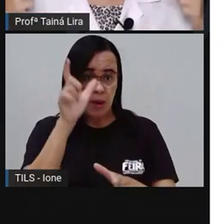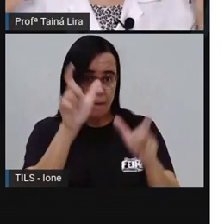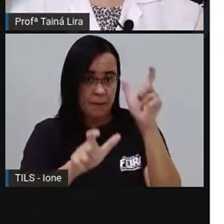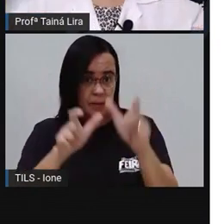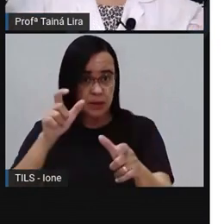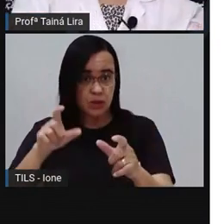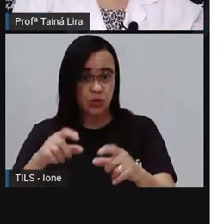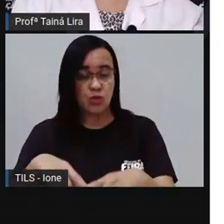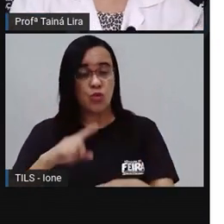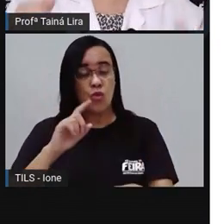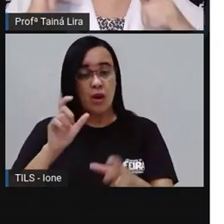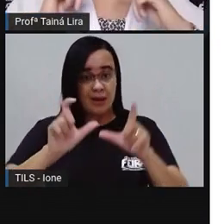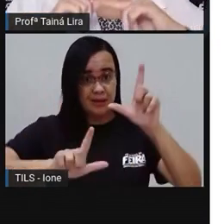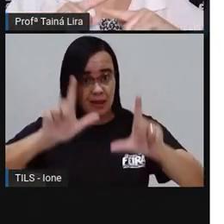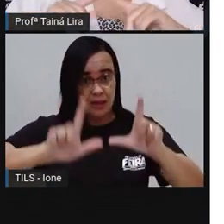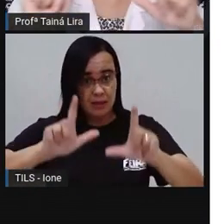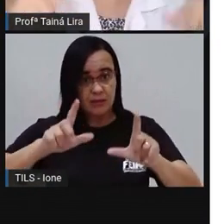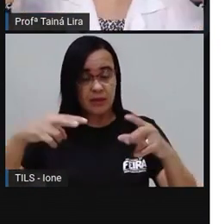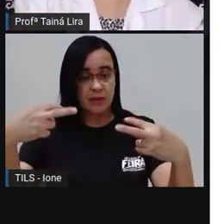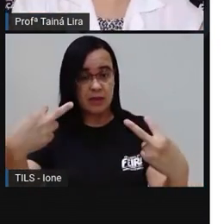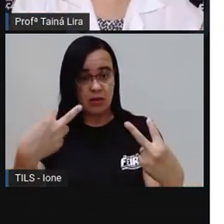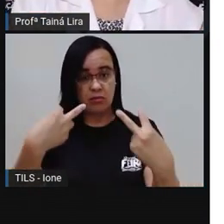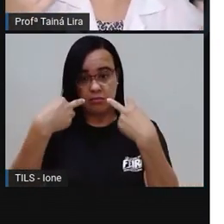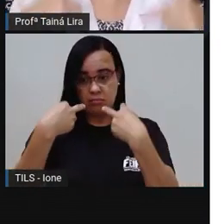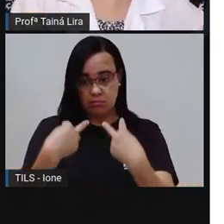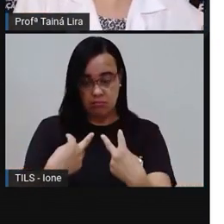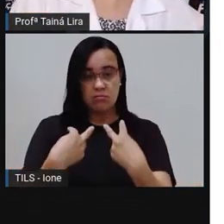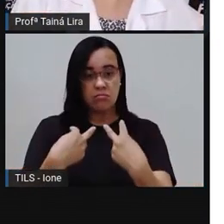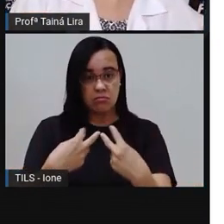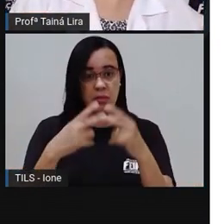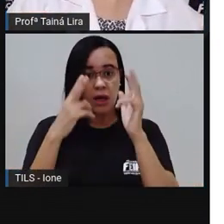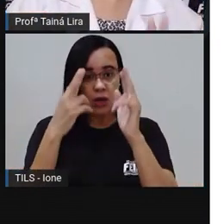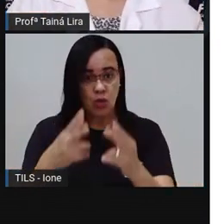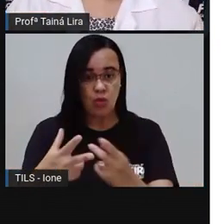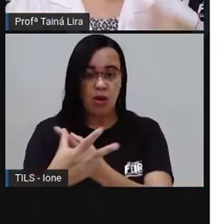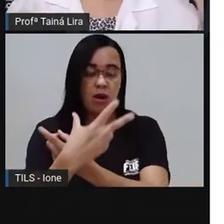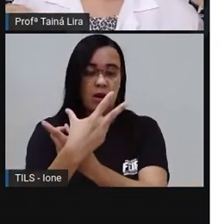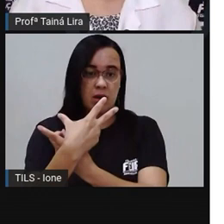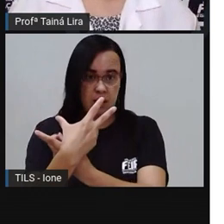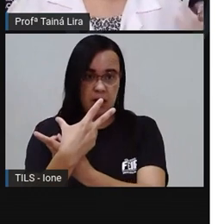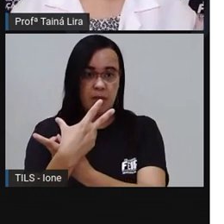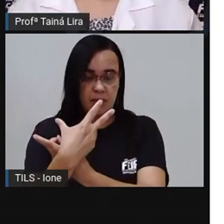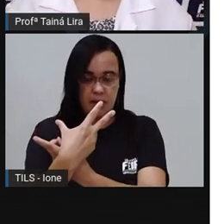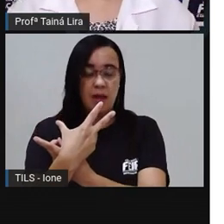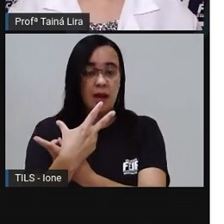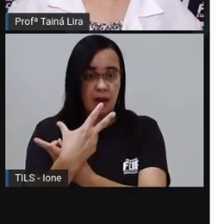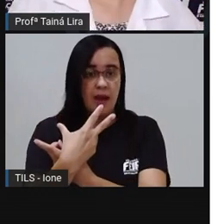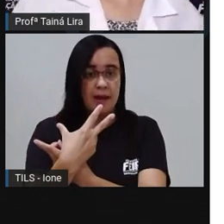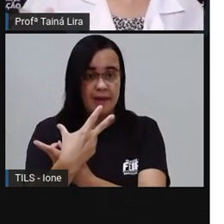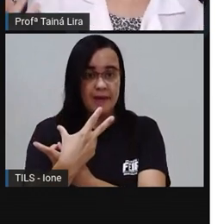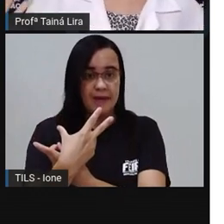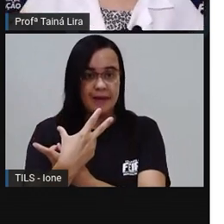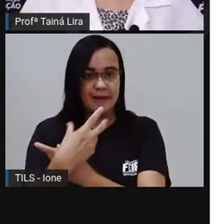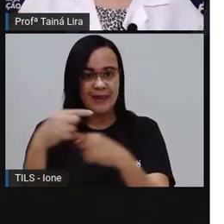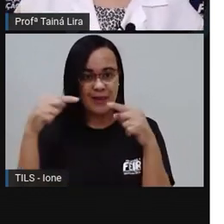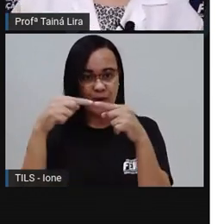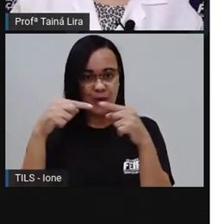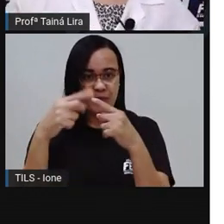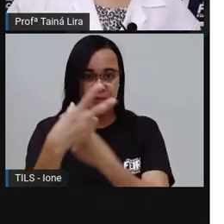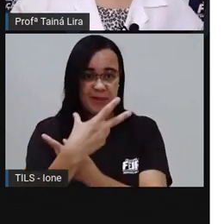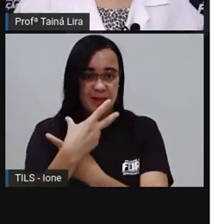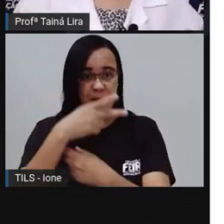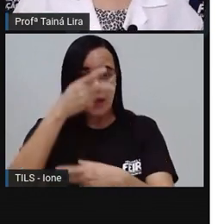olhando para a câmera, como se a câmera ali estivesse ali no lugar da pessoa, representando a pessoa, tá certo?